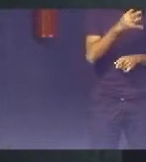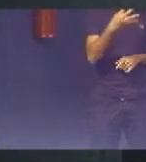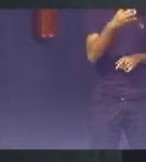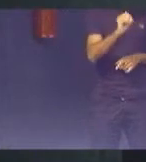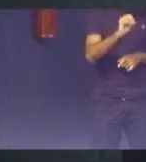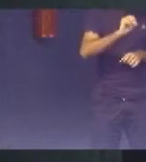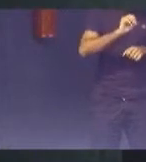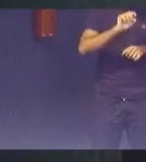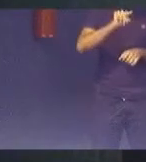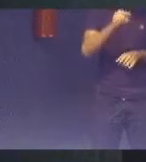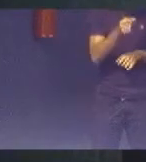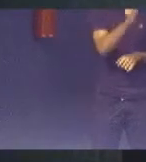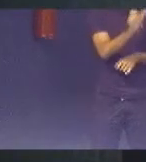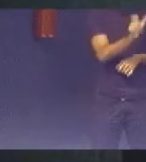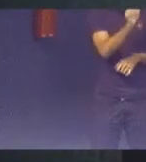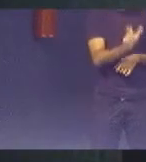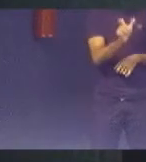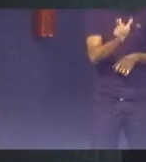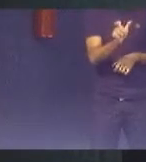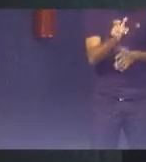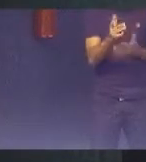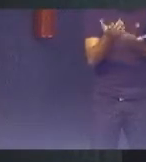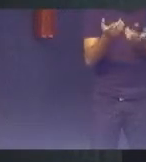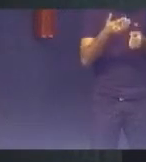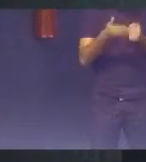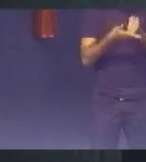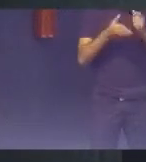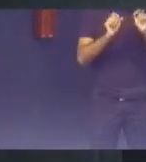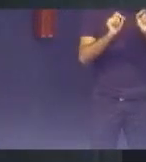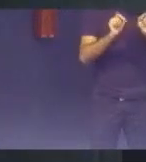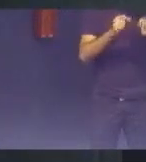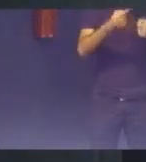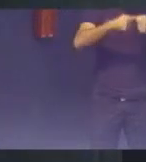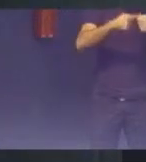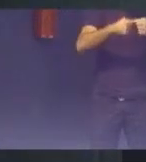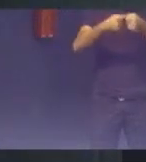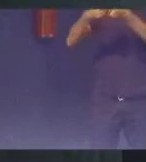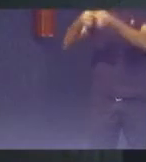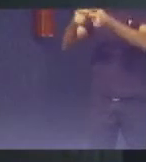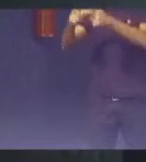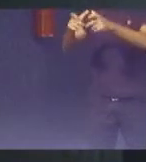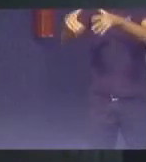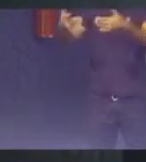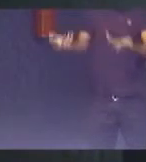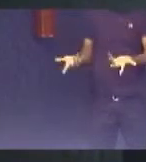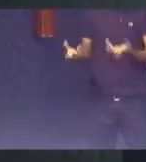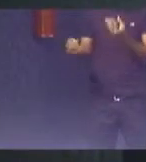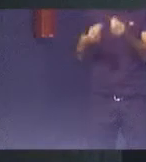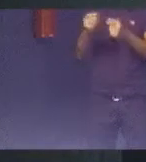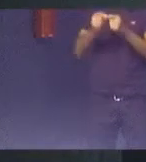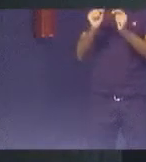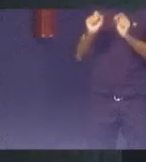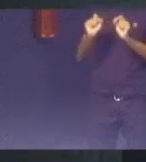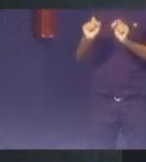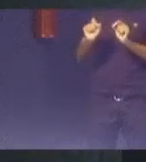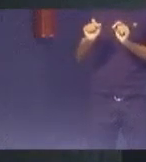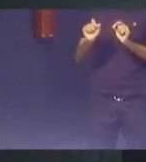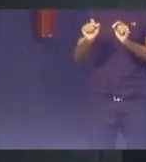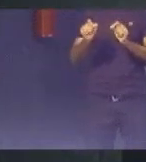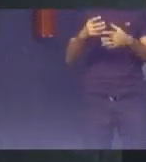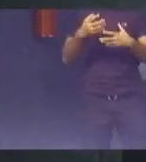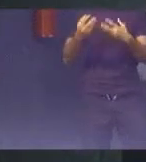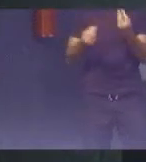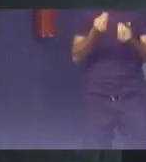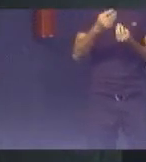pessoas É praticamente Uma cidade Para onde você Leva essas pessoas O você faz Com essas pessoas O estado emocional